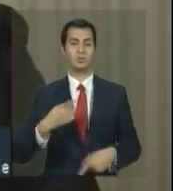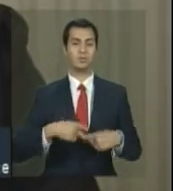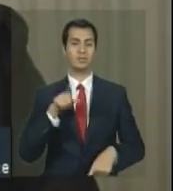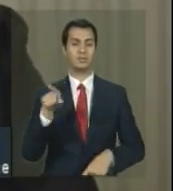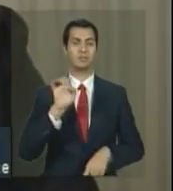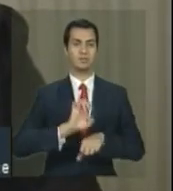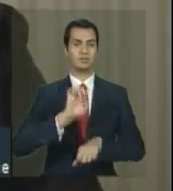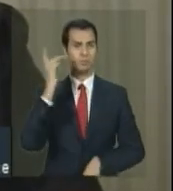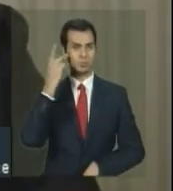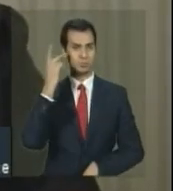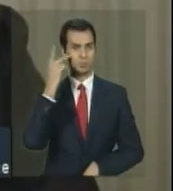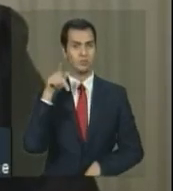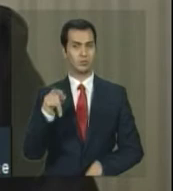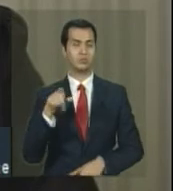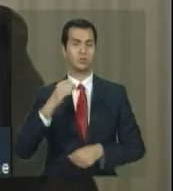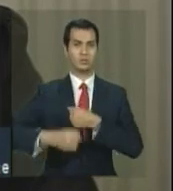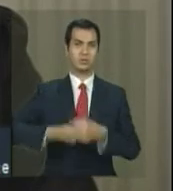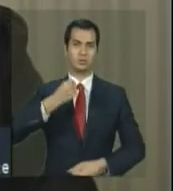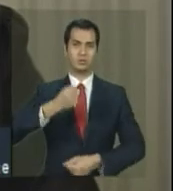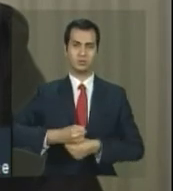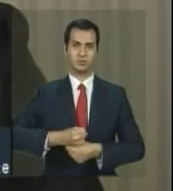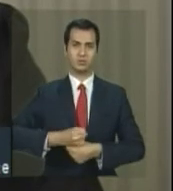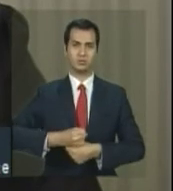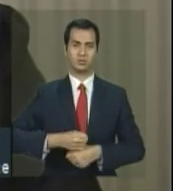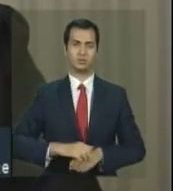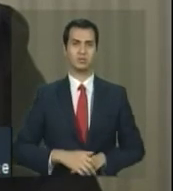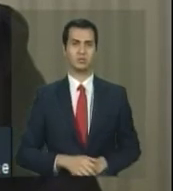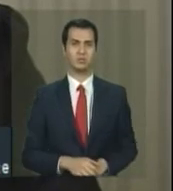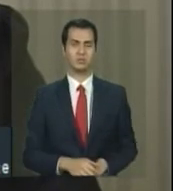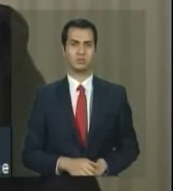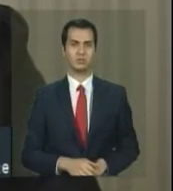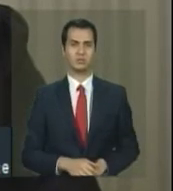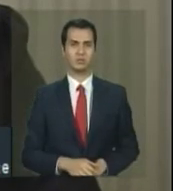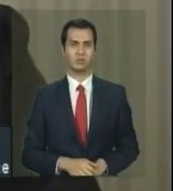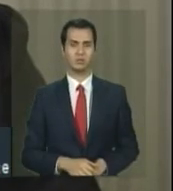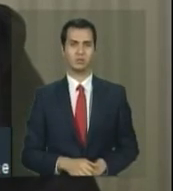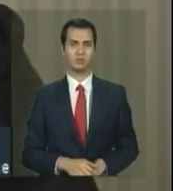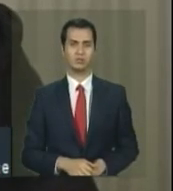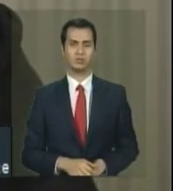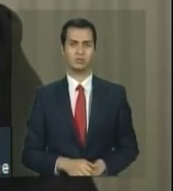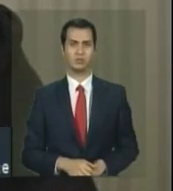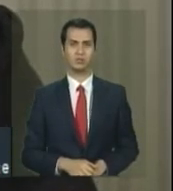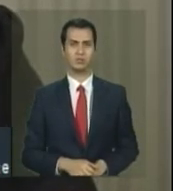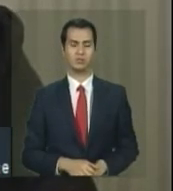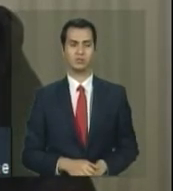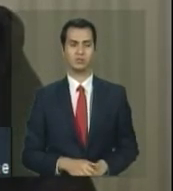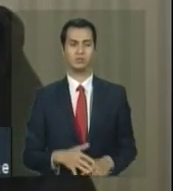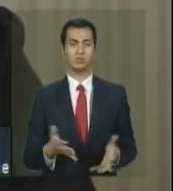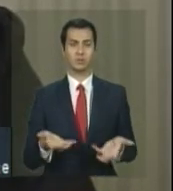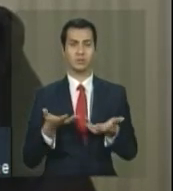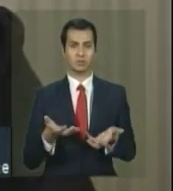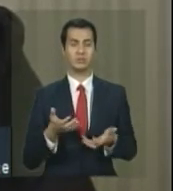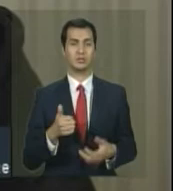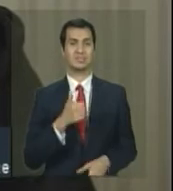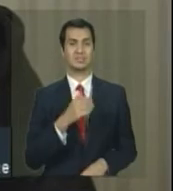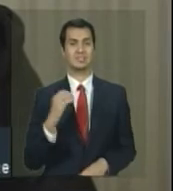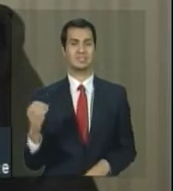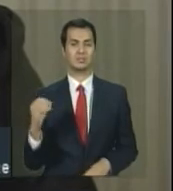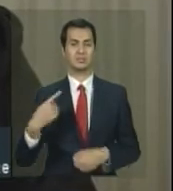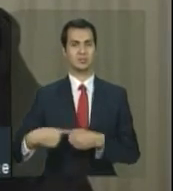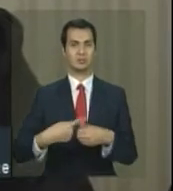que o ano que vem o compromisso é chegar em 100 cidades, com o menor IDH,